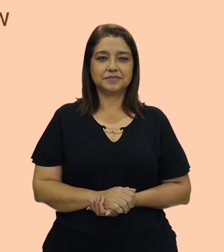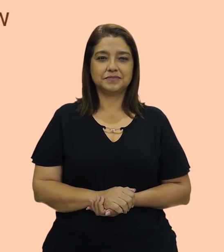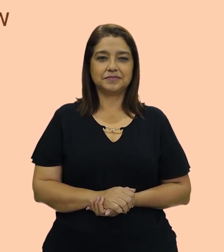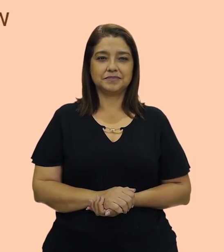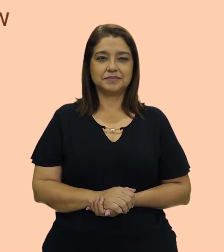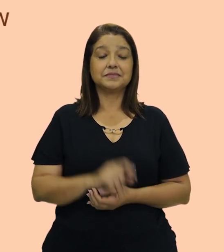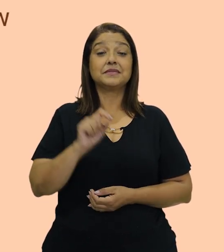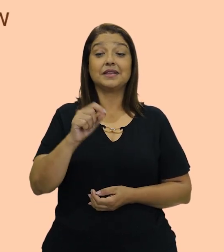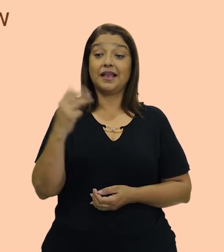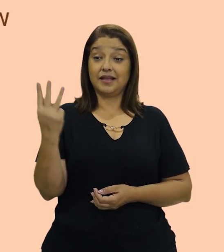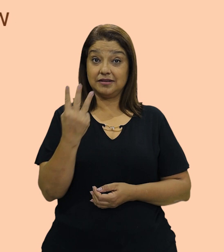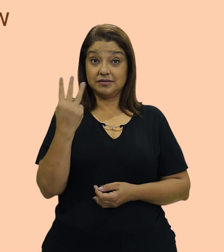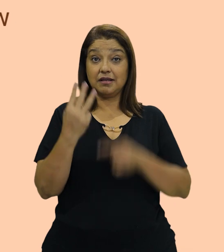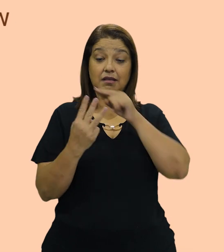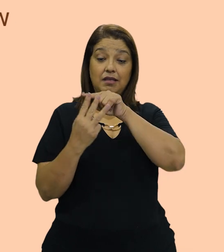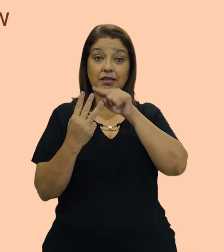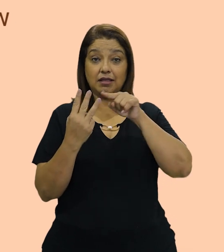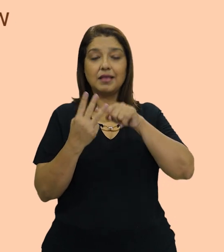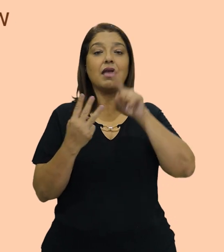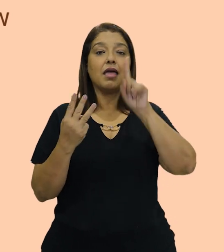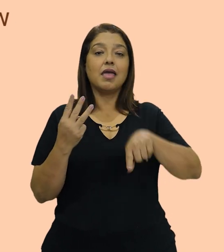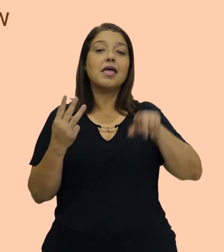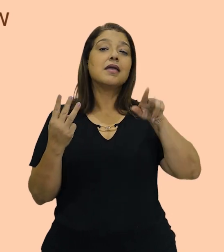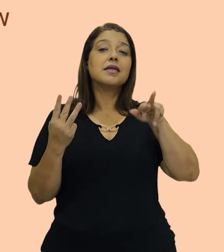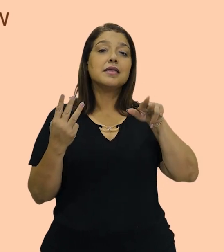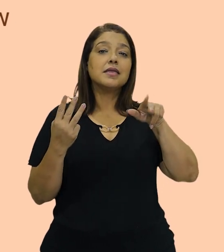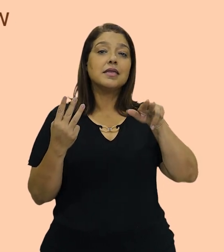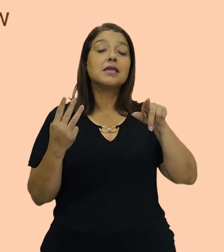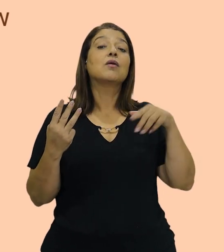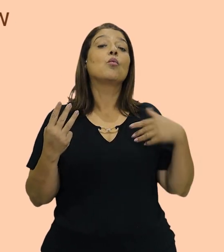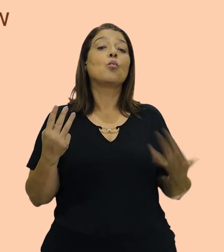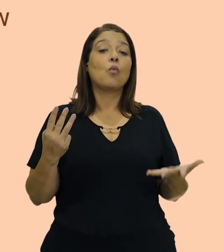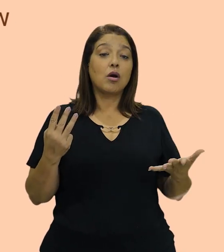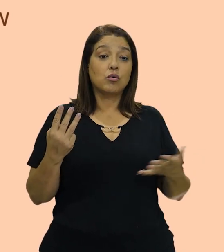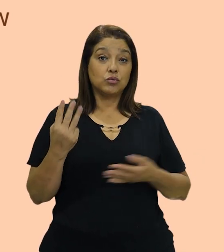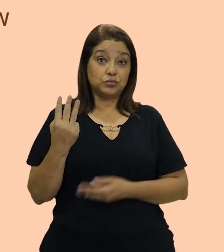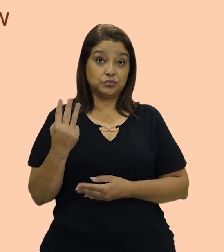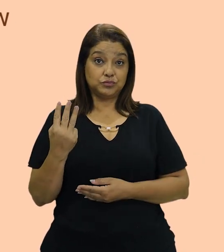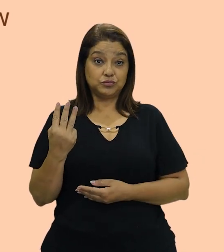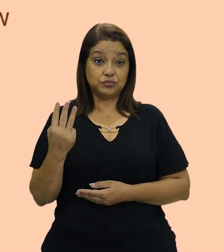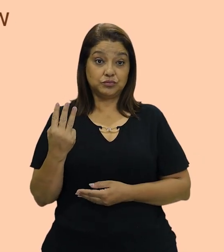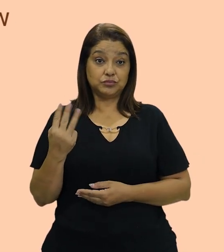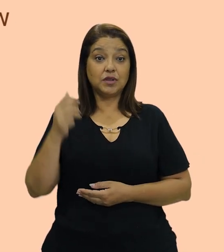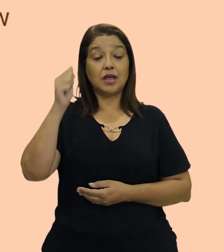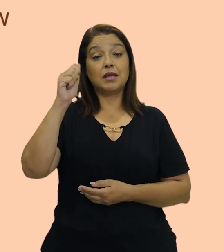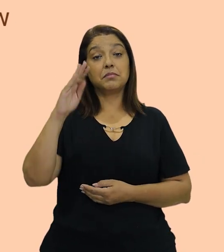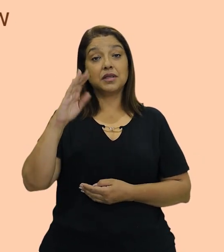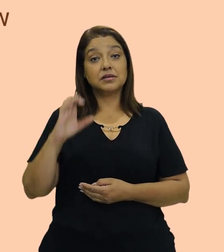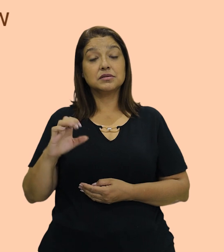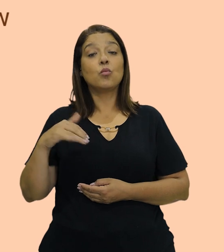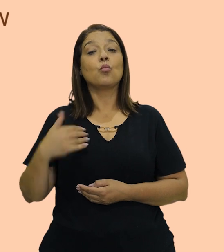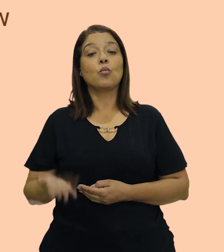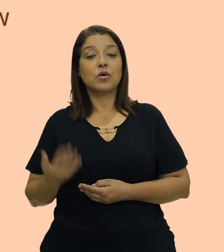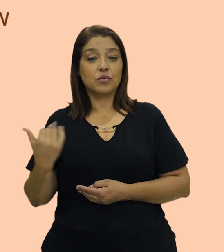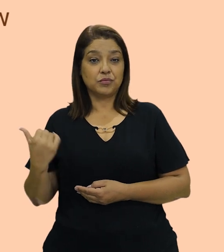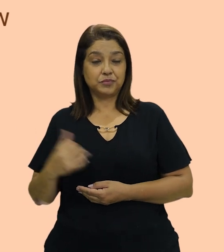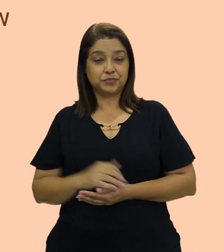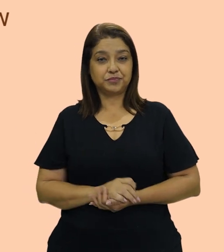as mães dessas garotas aí, elas são irmãs. Então, o que que essas garotas são? Uma da outra. Elas são cousins,